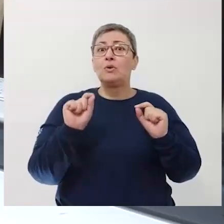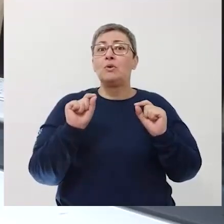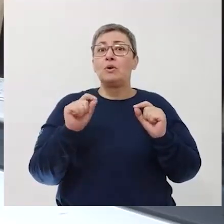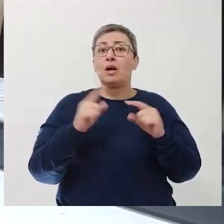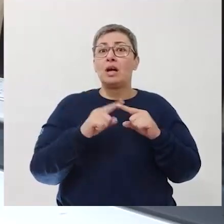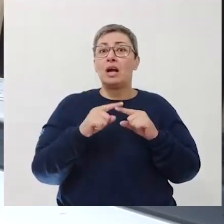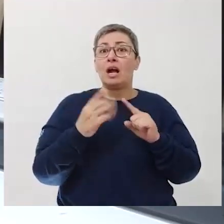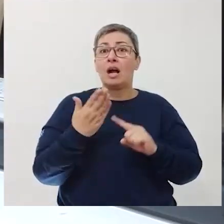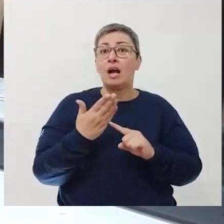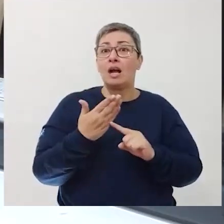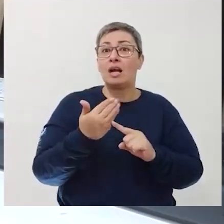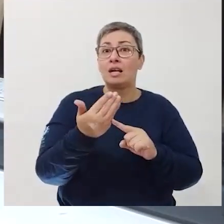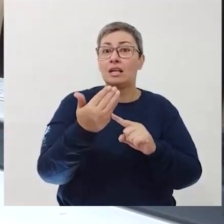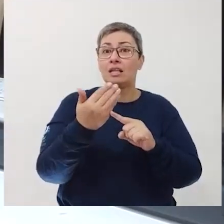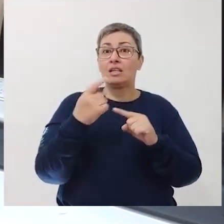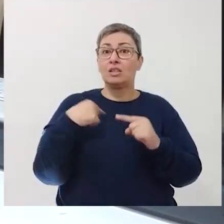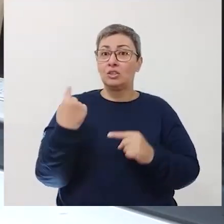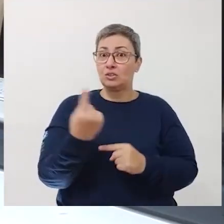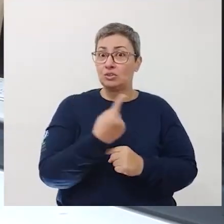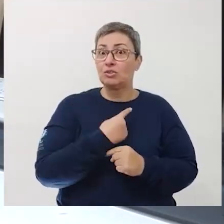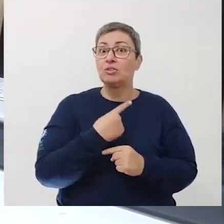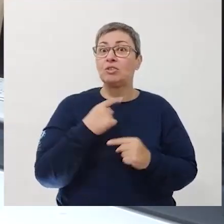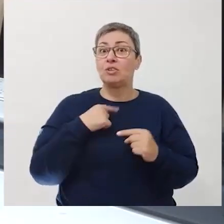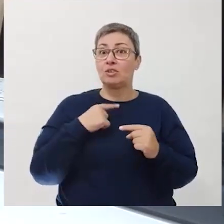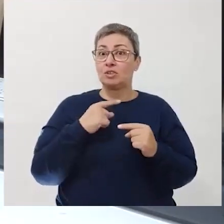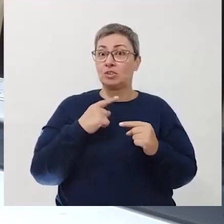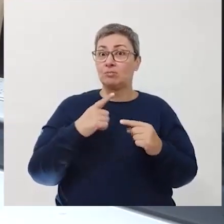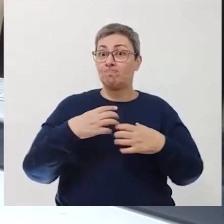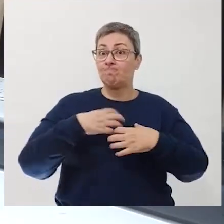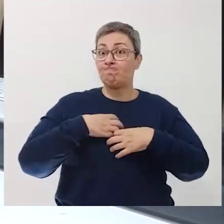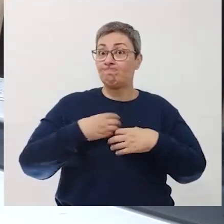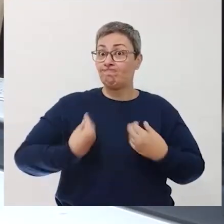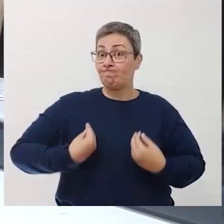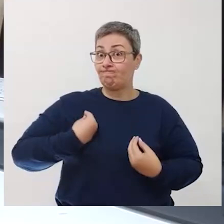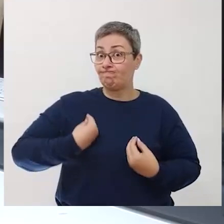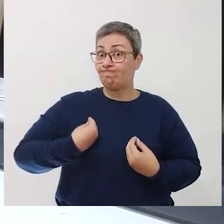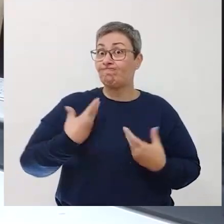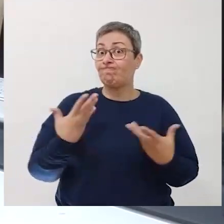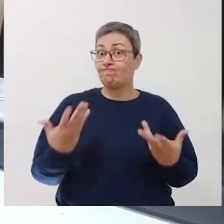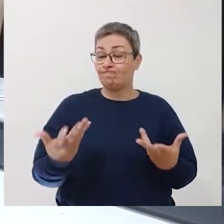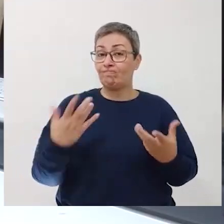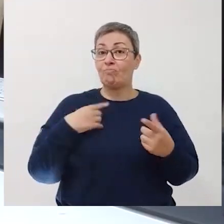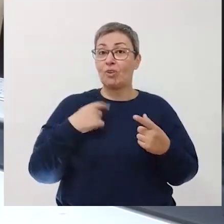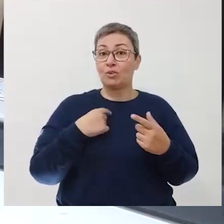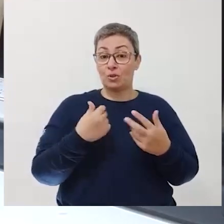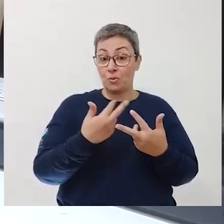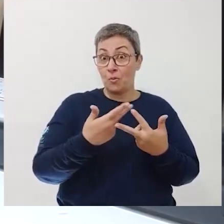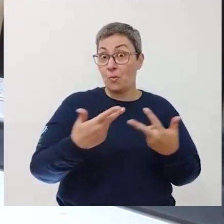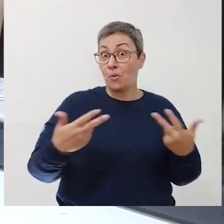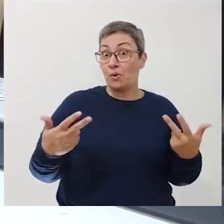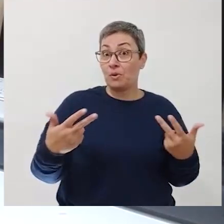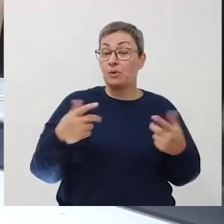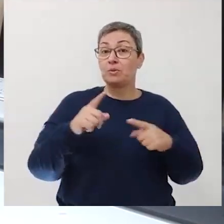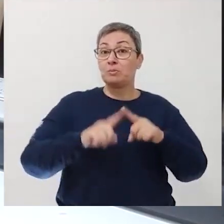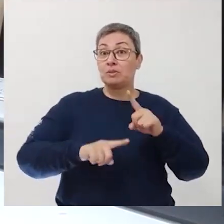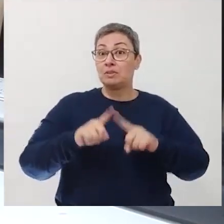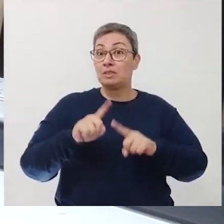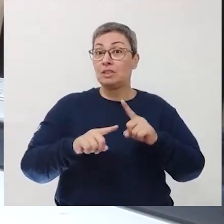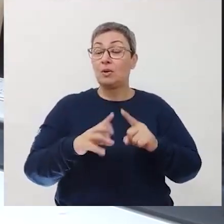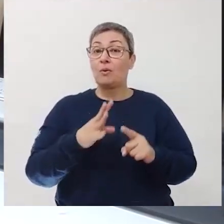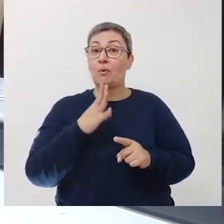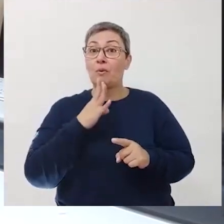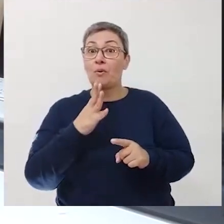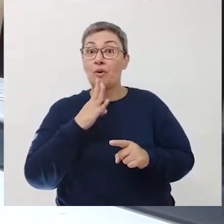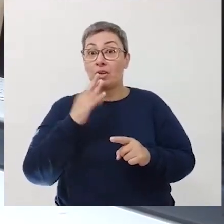com a tecnologia em nosso estilo de vida. Os produtos e os